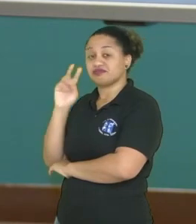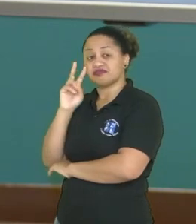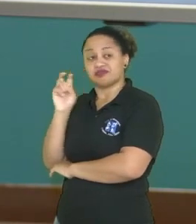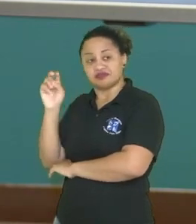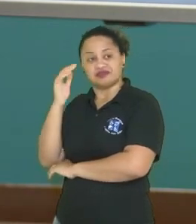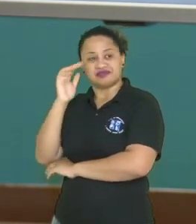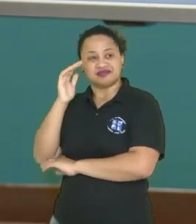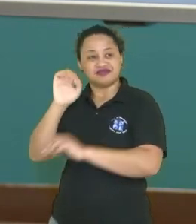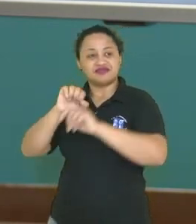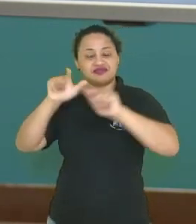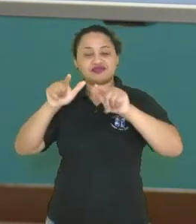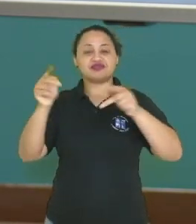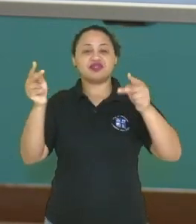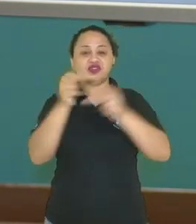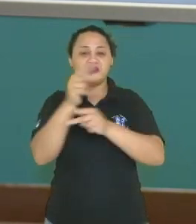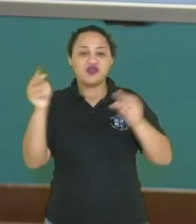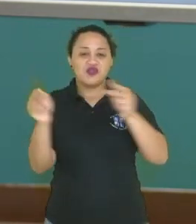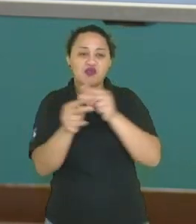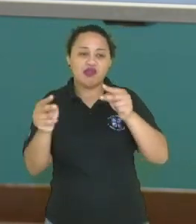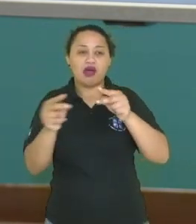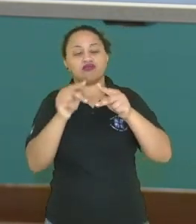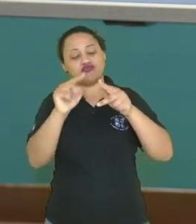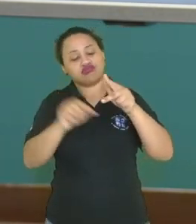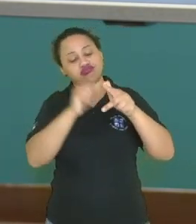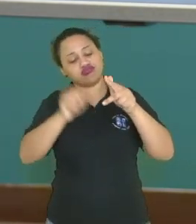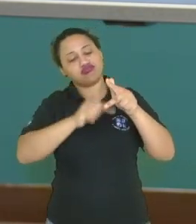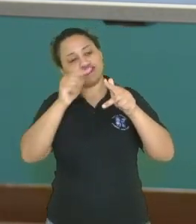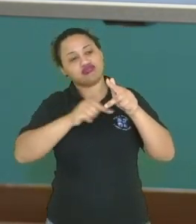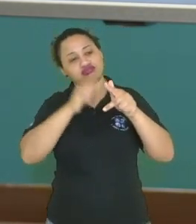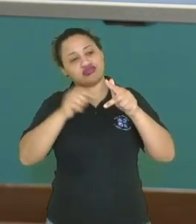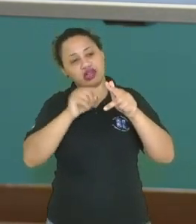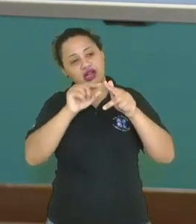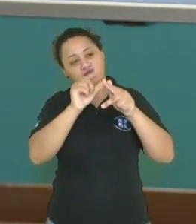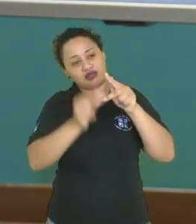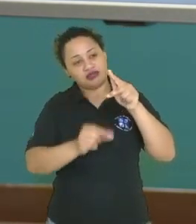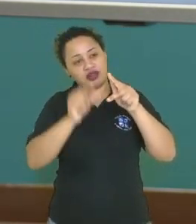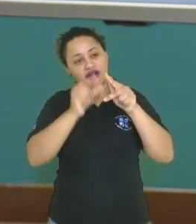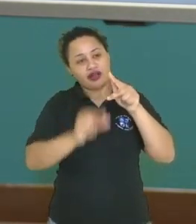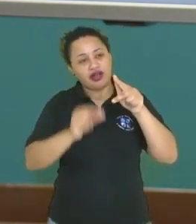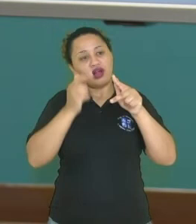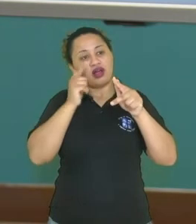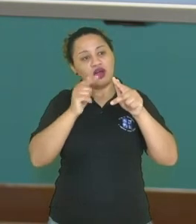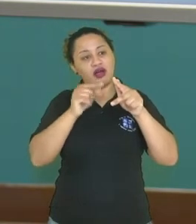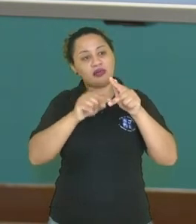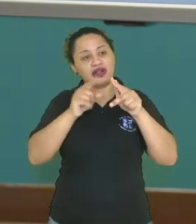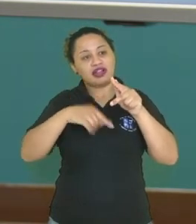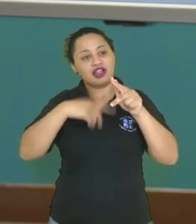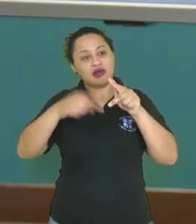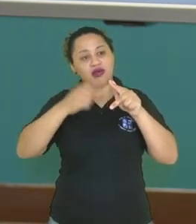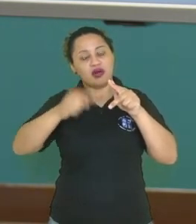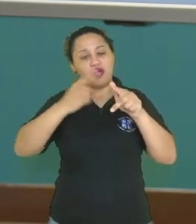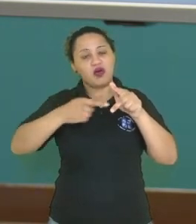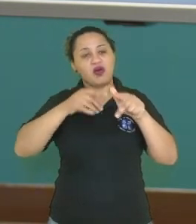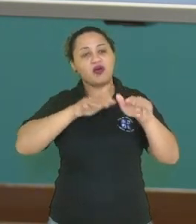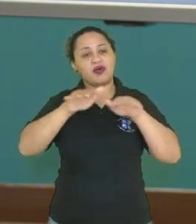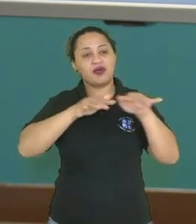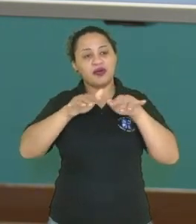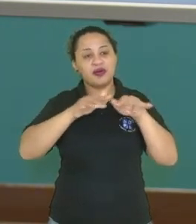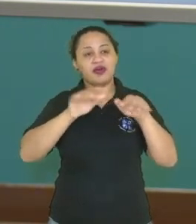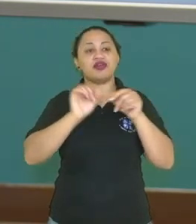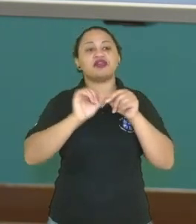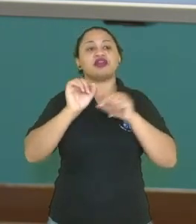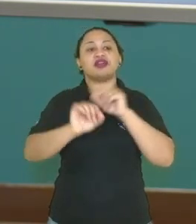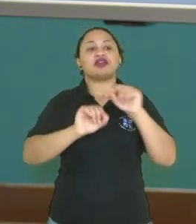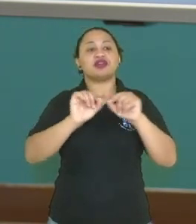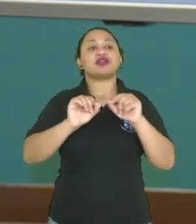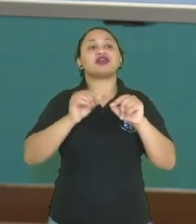batendo aqui, então, nas hélices, né? E as turbinas vão fazer aqui, olha, o gerador, né? E vai acontecer o